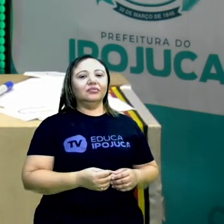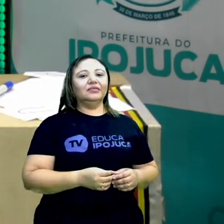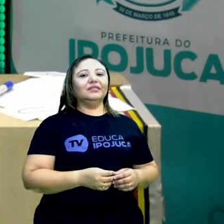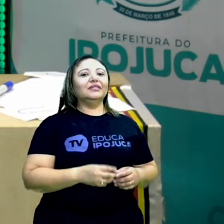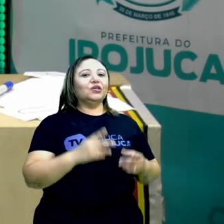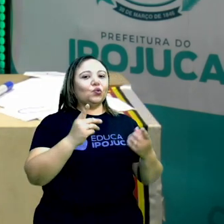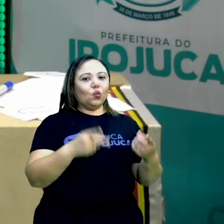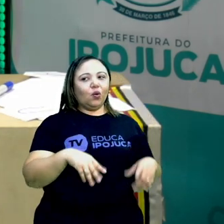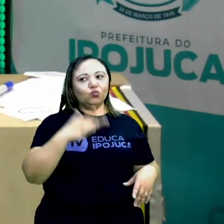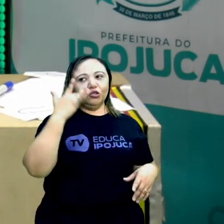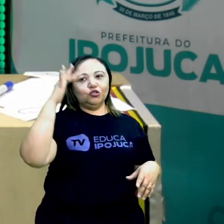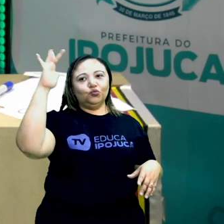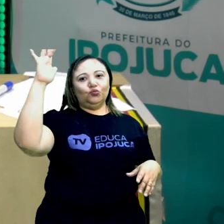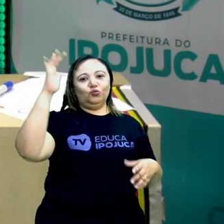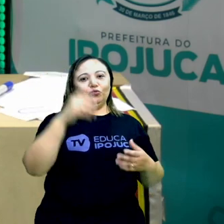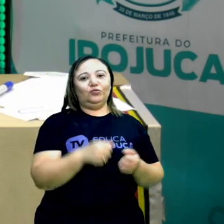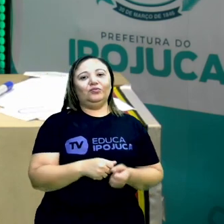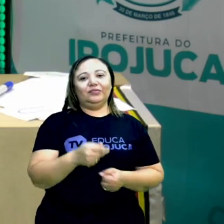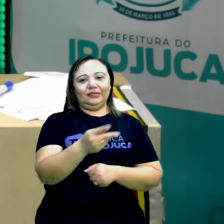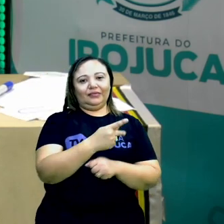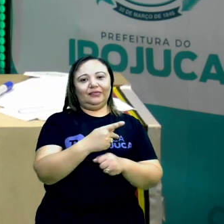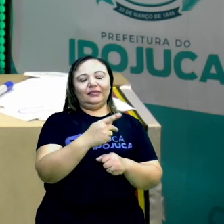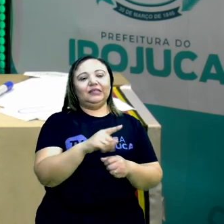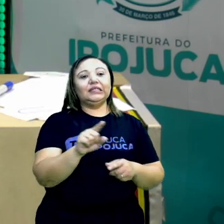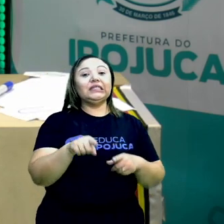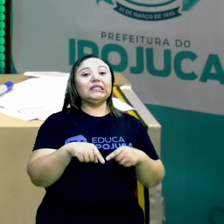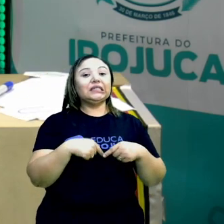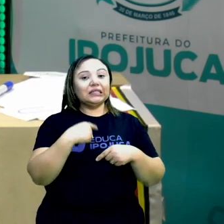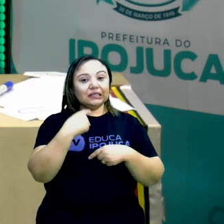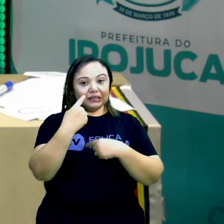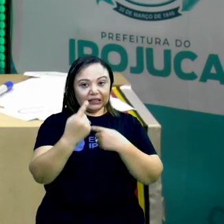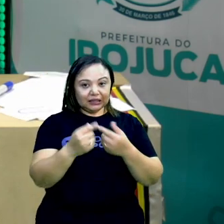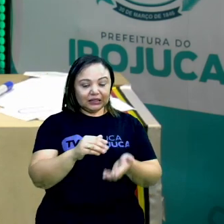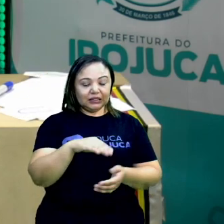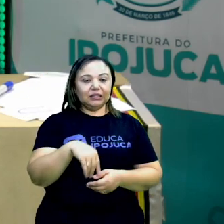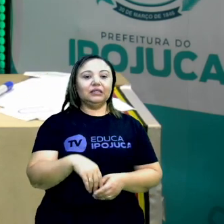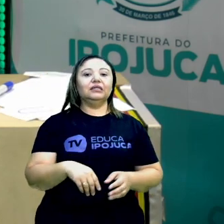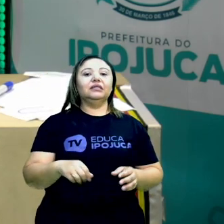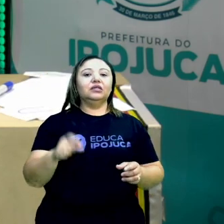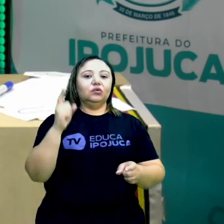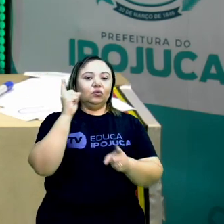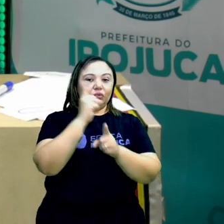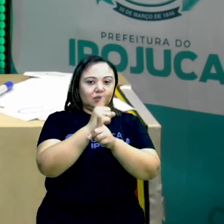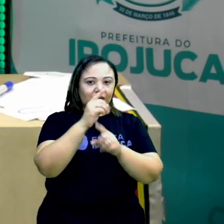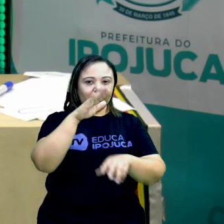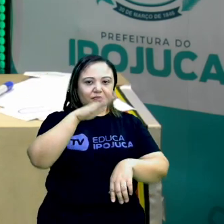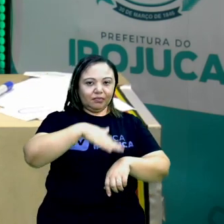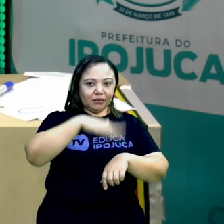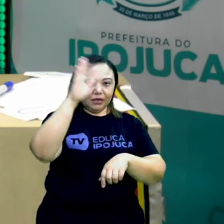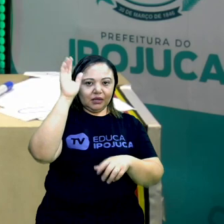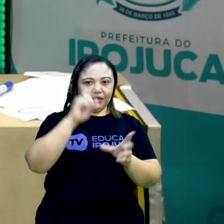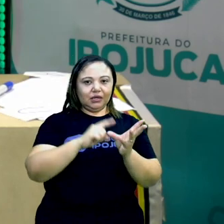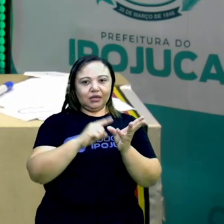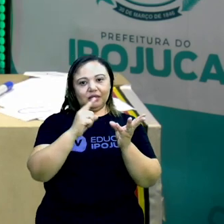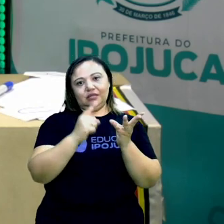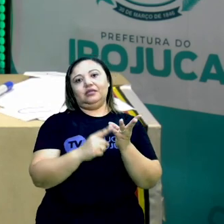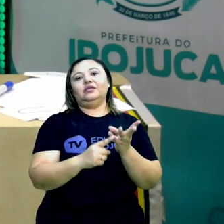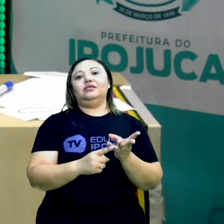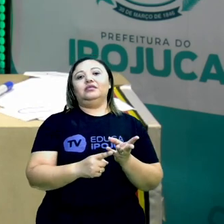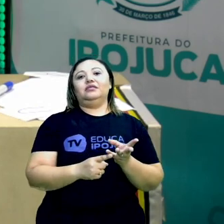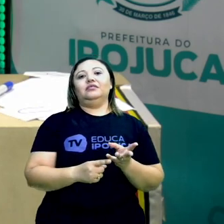do tesouro. Vocês vão caçar as vogais. E quem achar mais vogais vai ser o